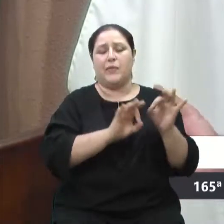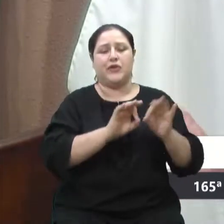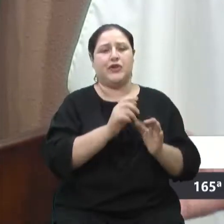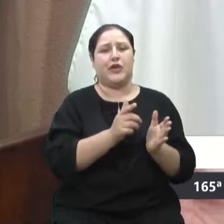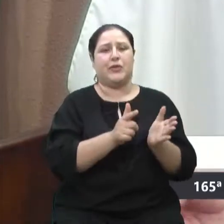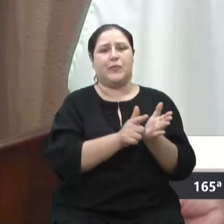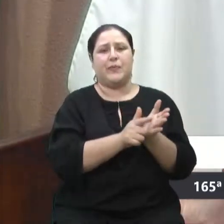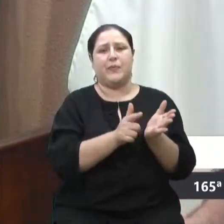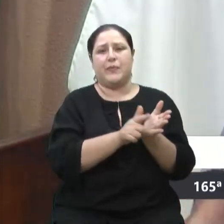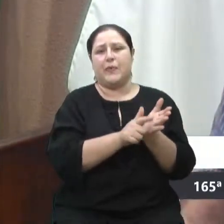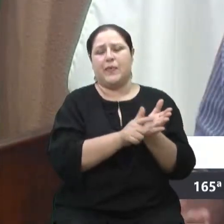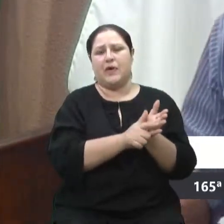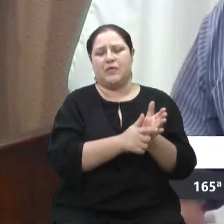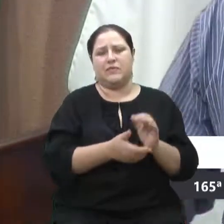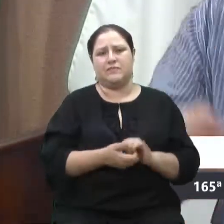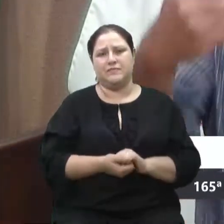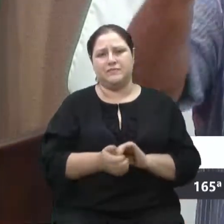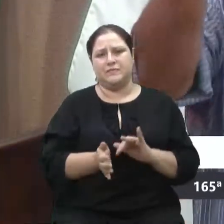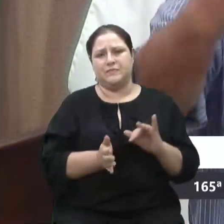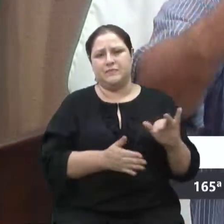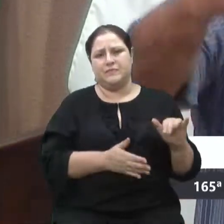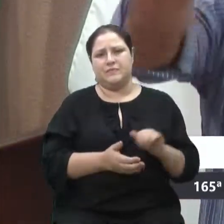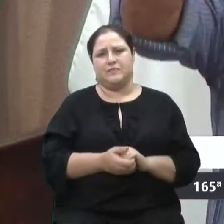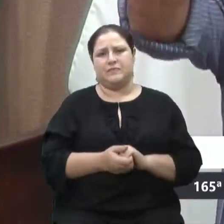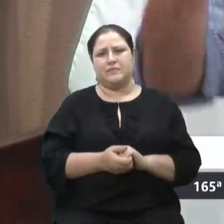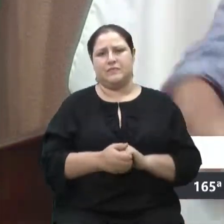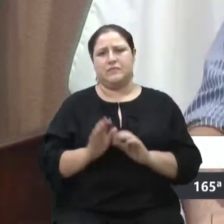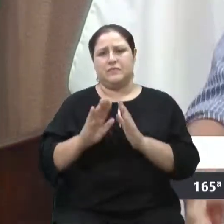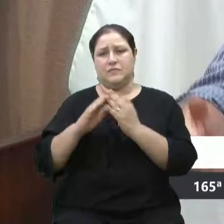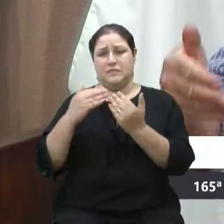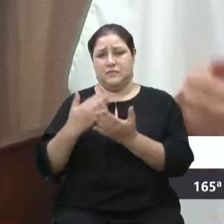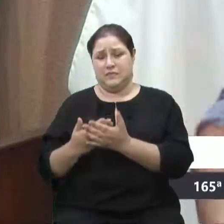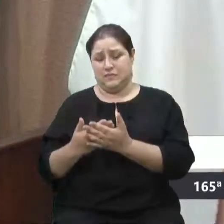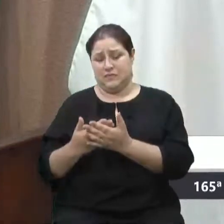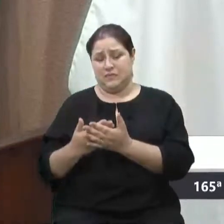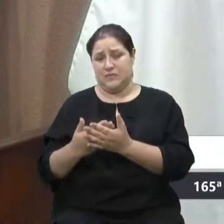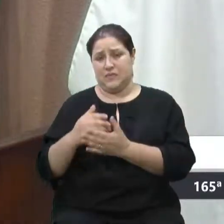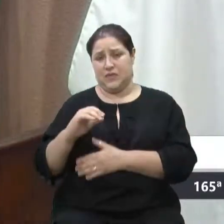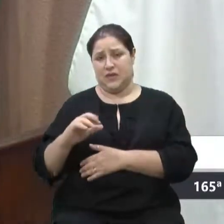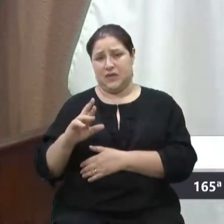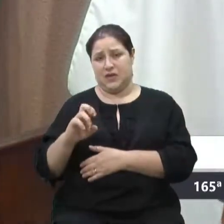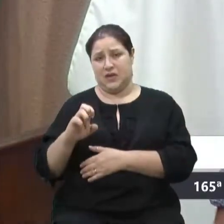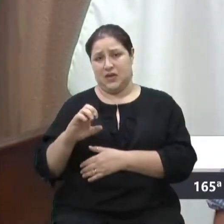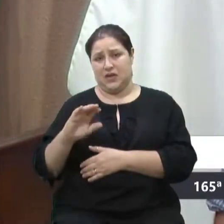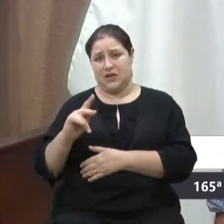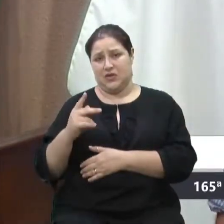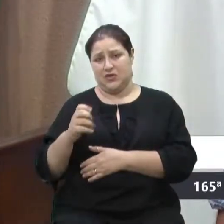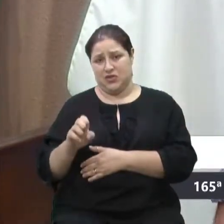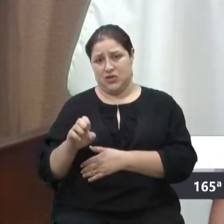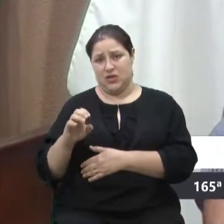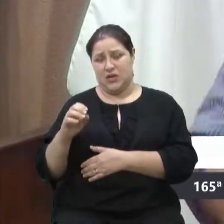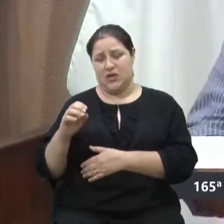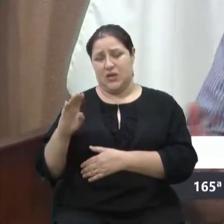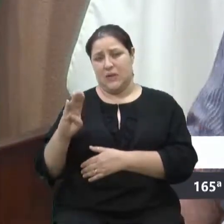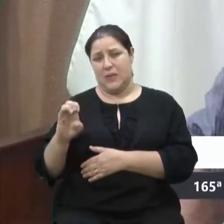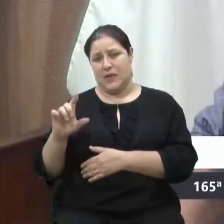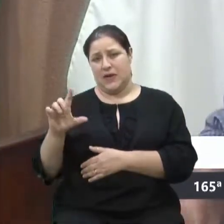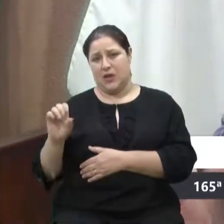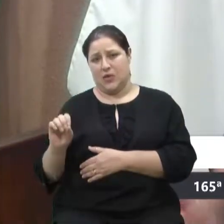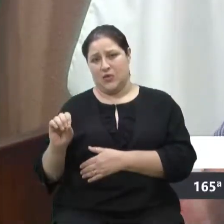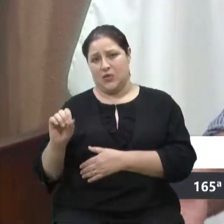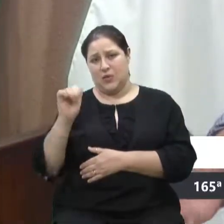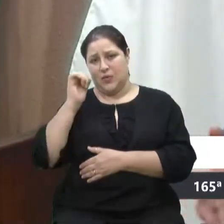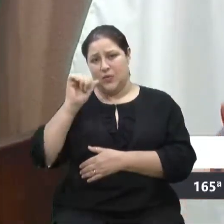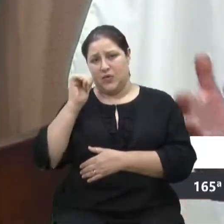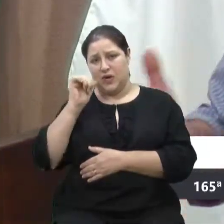E a creche do Belo, a diretora foi lá, a secretária foi lá e falou pra 30 lideranças. Tá, mas e o projeto?